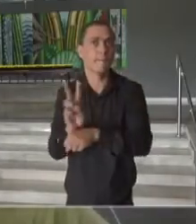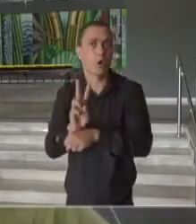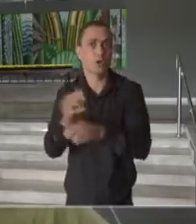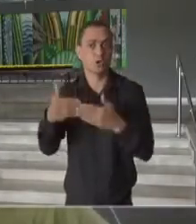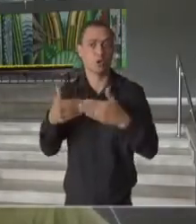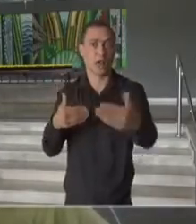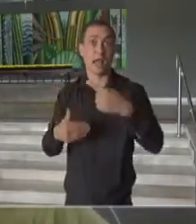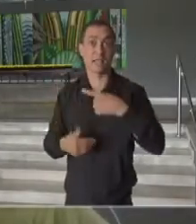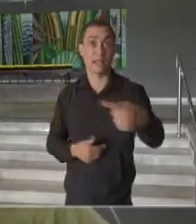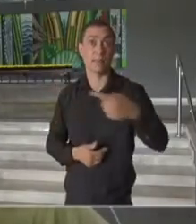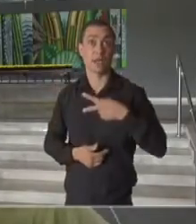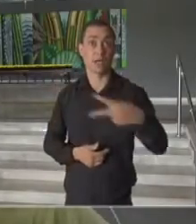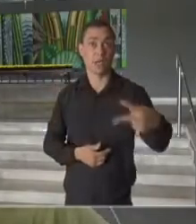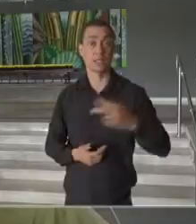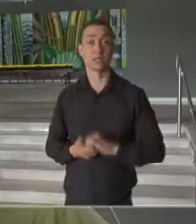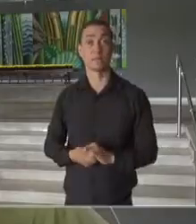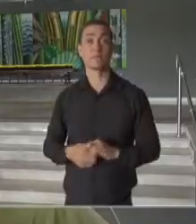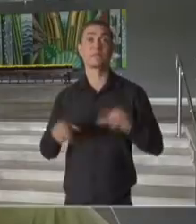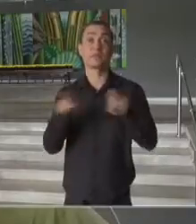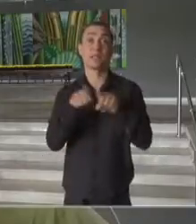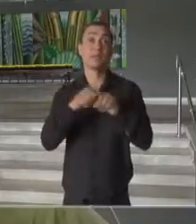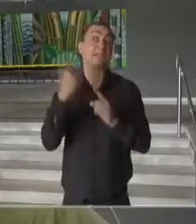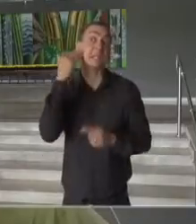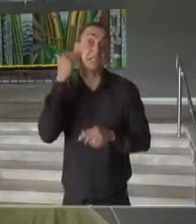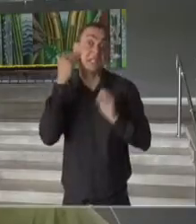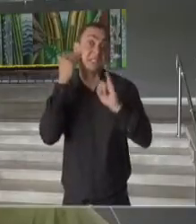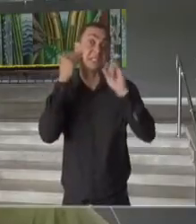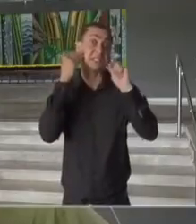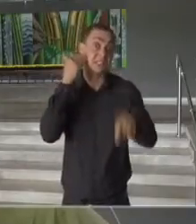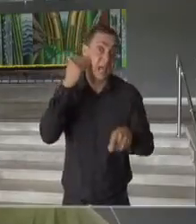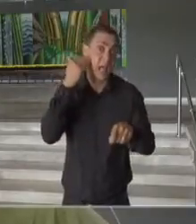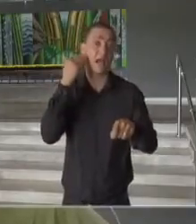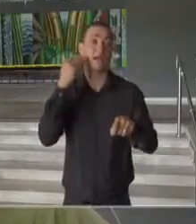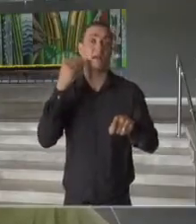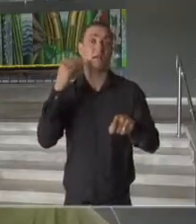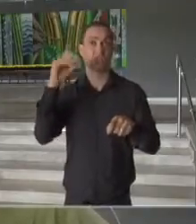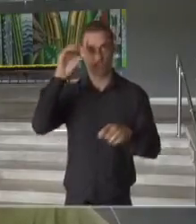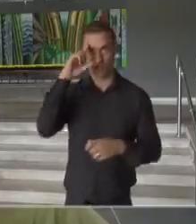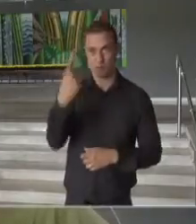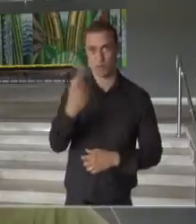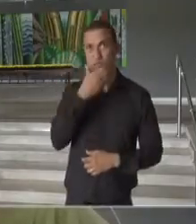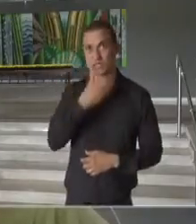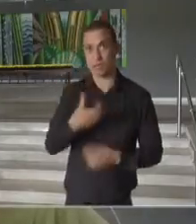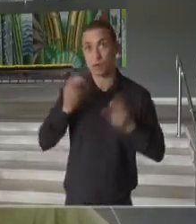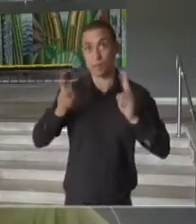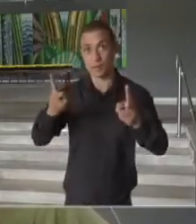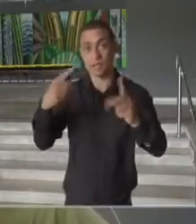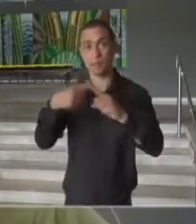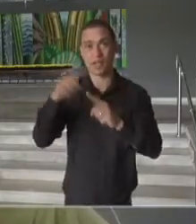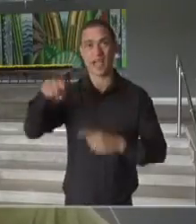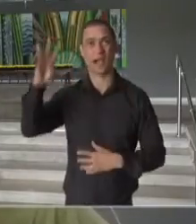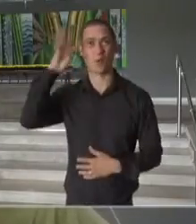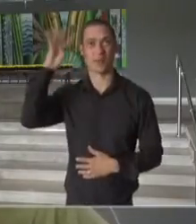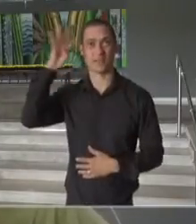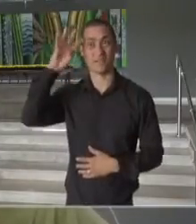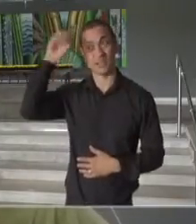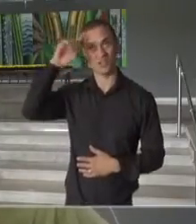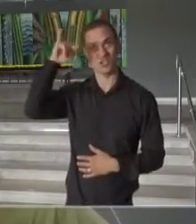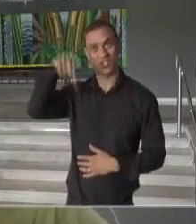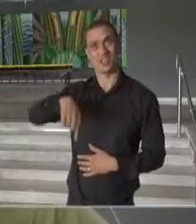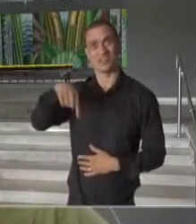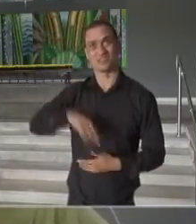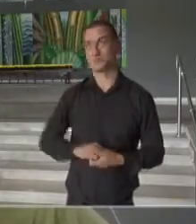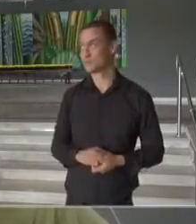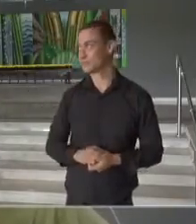das próximas duas semanas e entender então se a gente tem essa previsão de data de 1º de dezembro que inclusive cai numa quarta-feira de dia de coletiva.